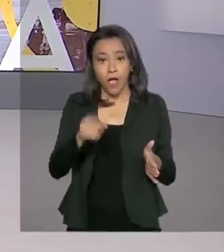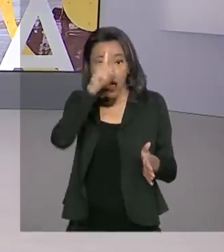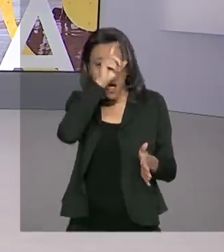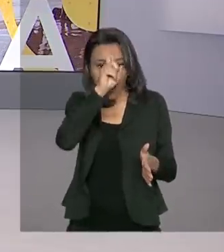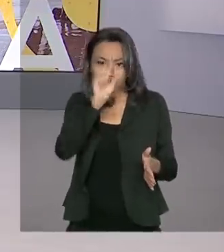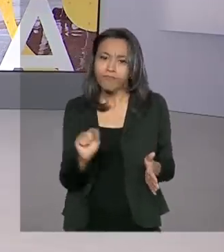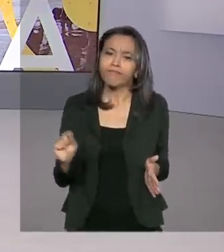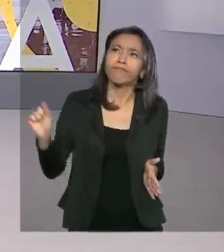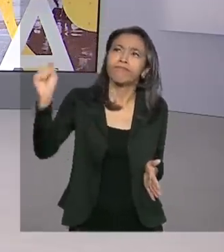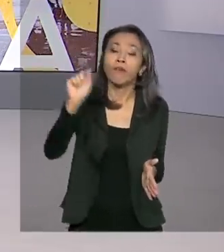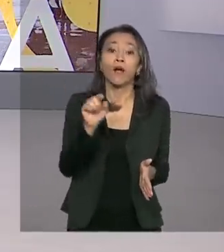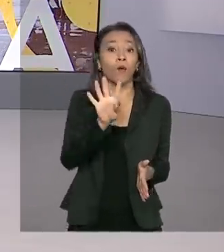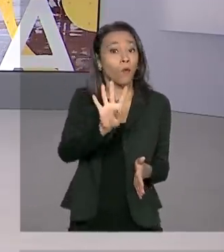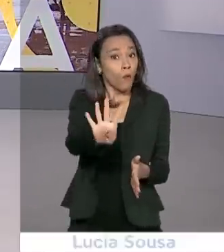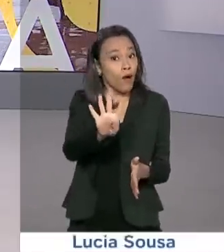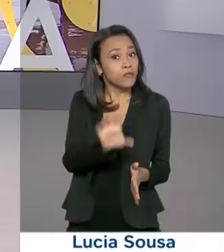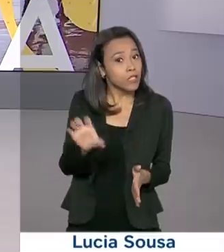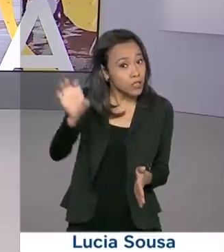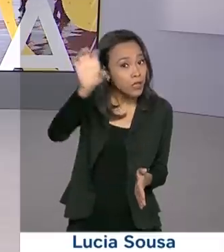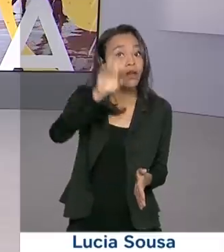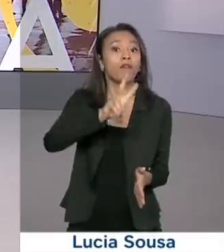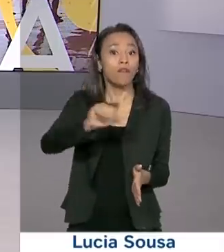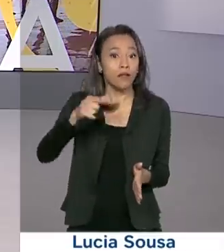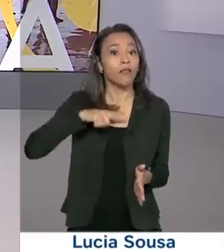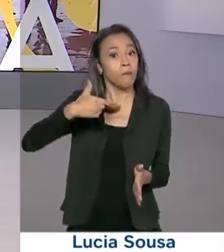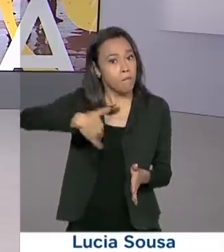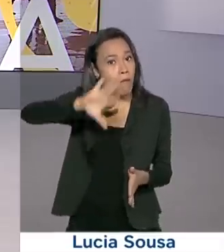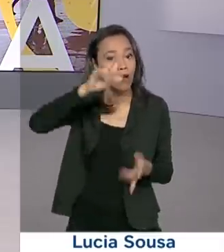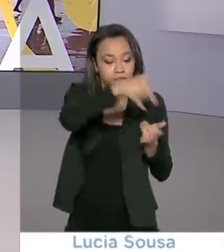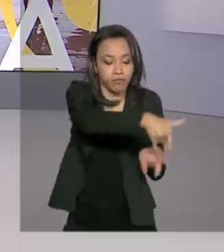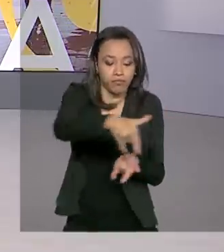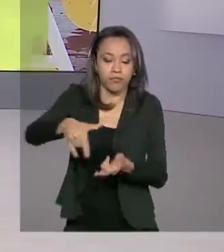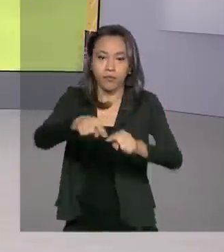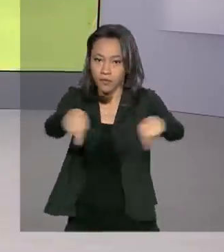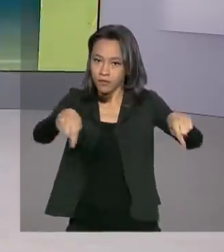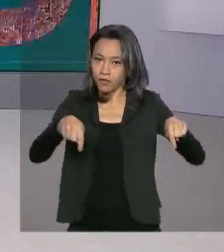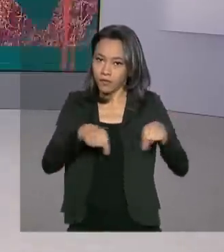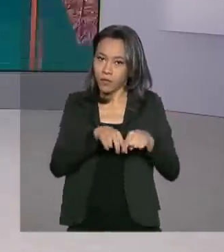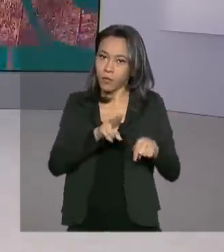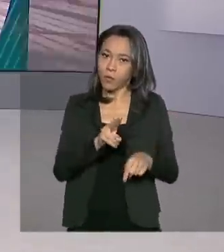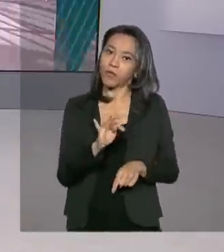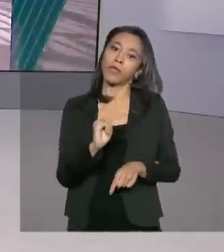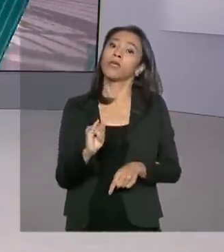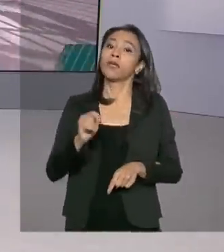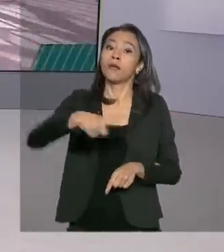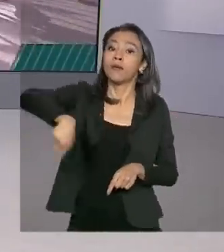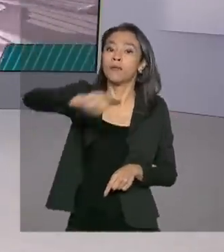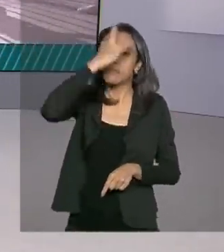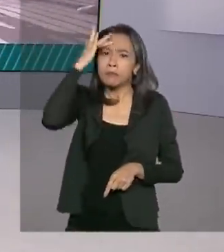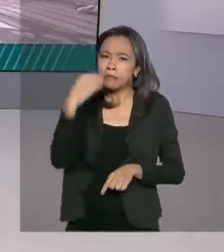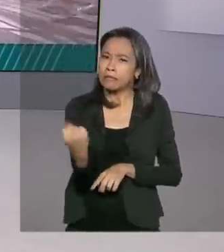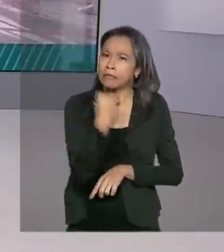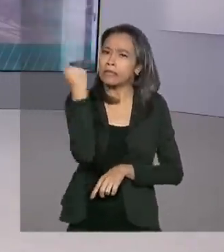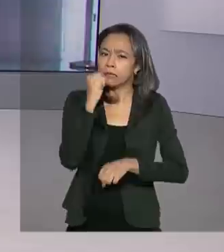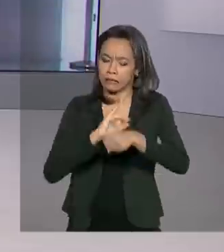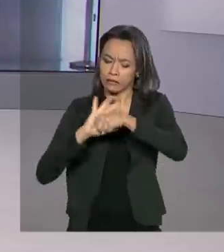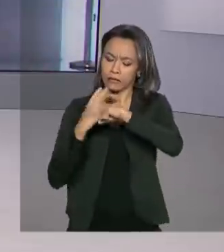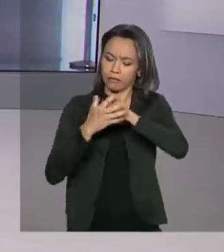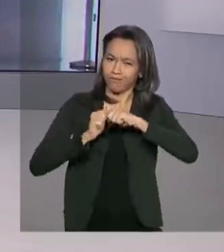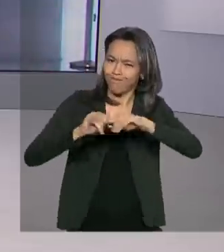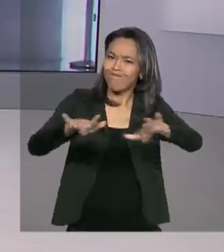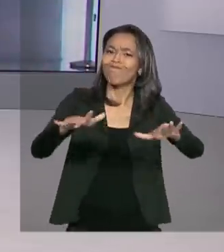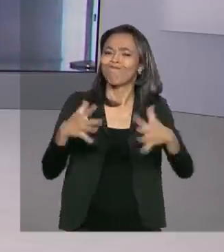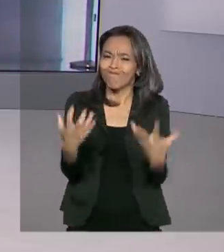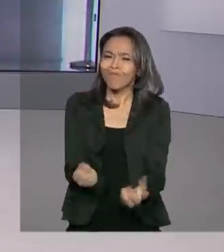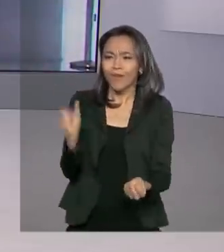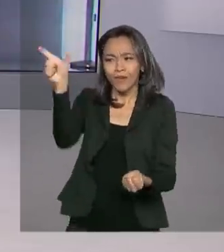Hospitais de 4 estados vão contar com mais leitos de UTI para pacientes graves de coronavírus. Vamos então conversar